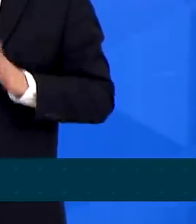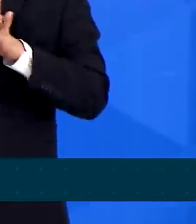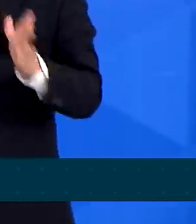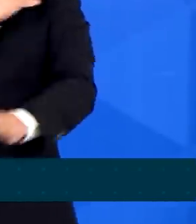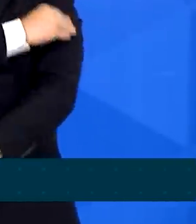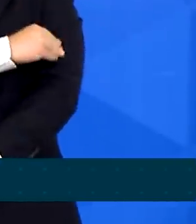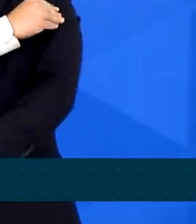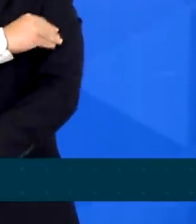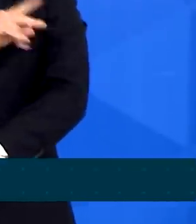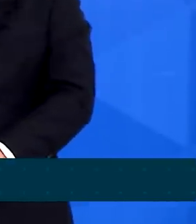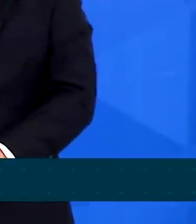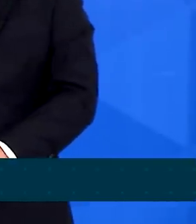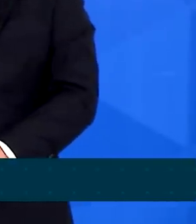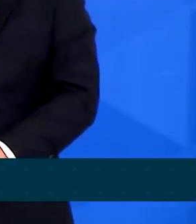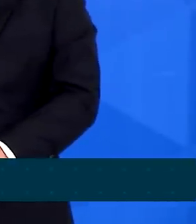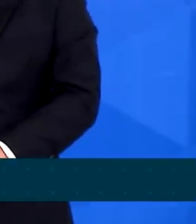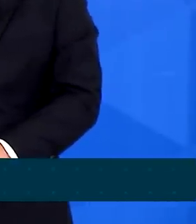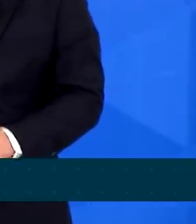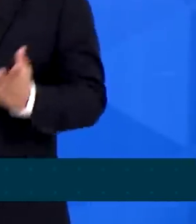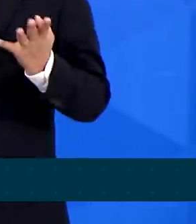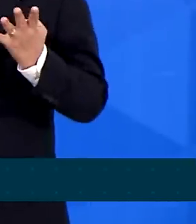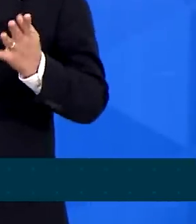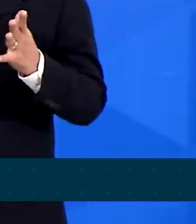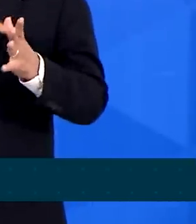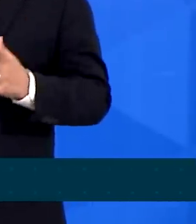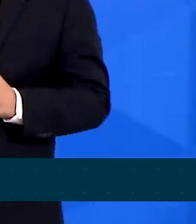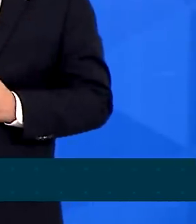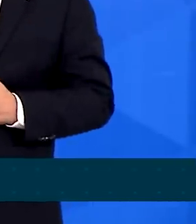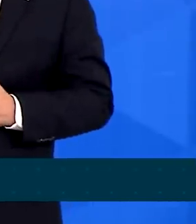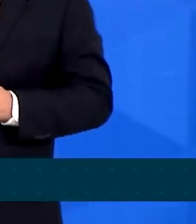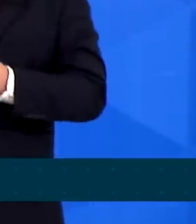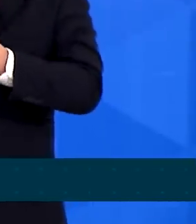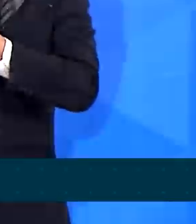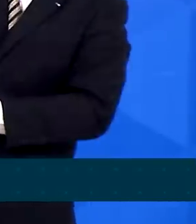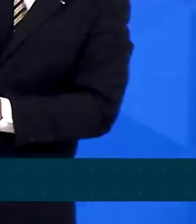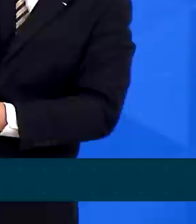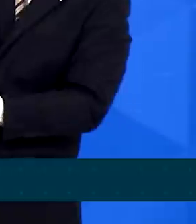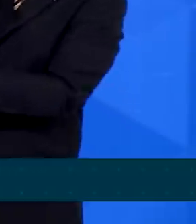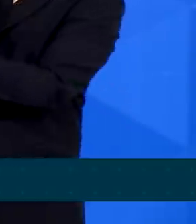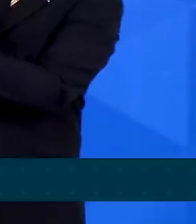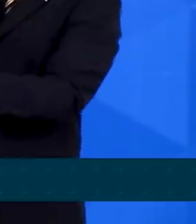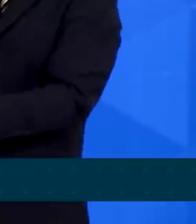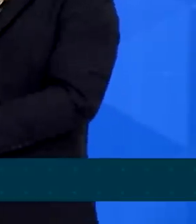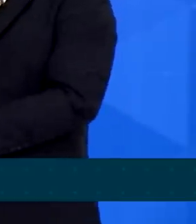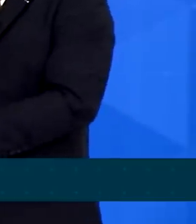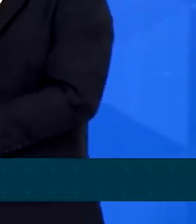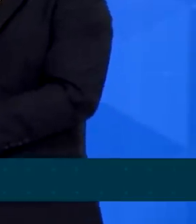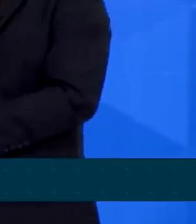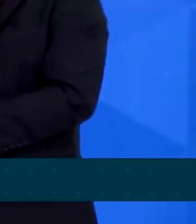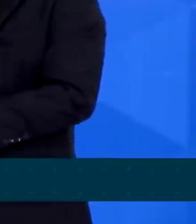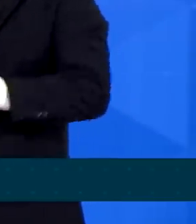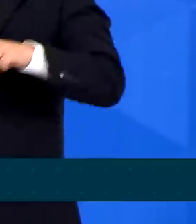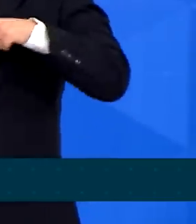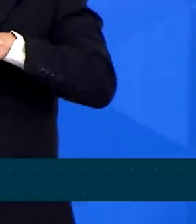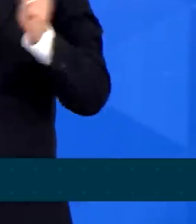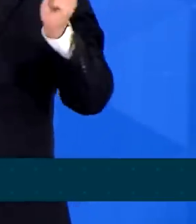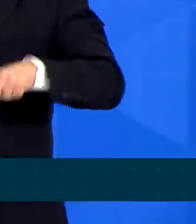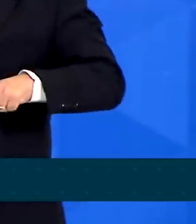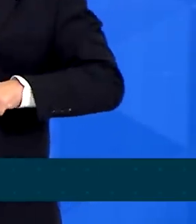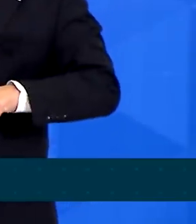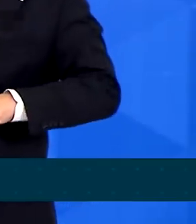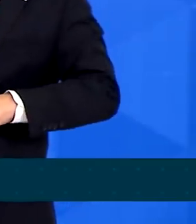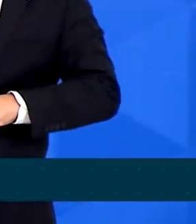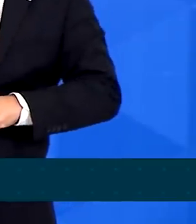etanol hidratado e 14% para o gás de cozinha, potencializando o aumento do preço do